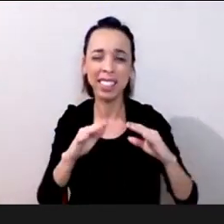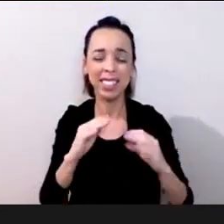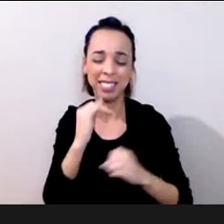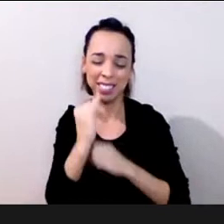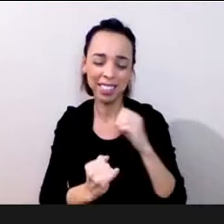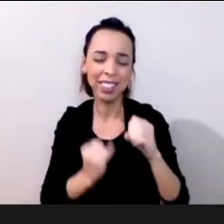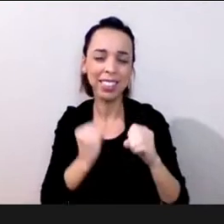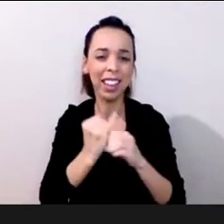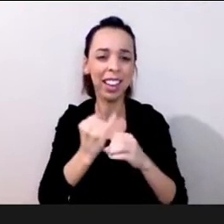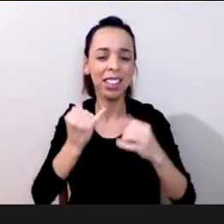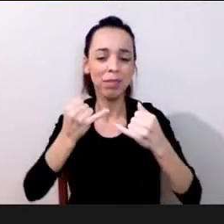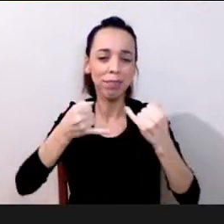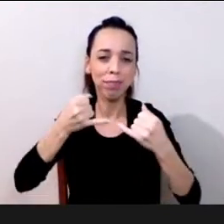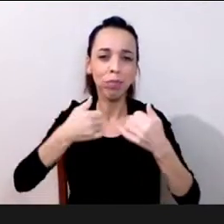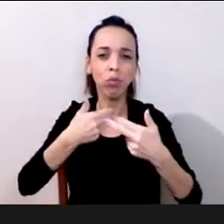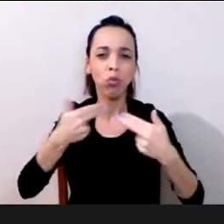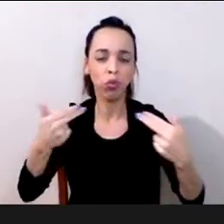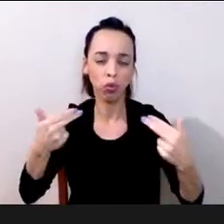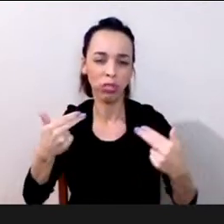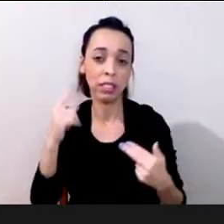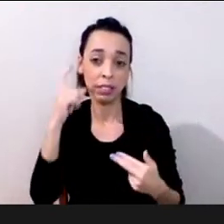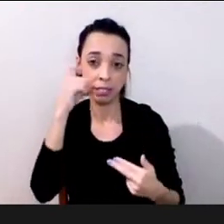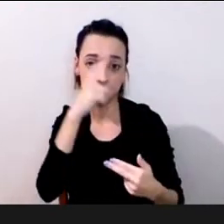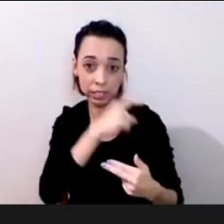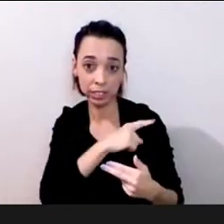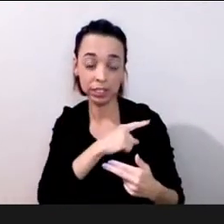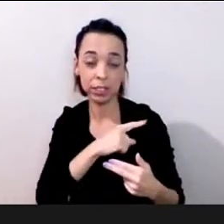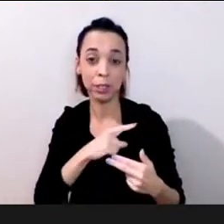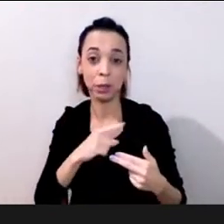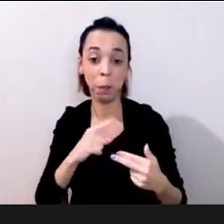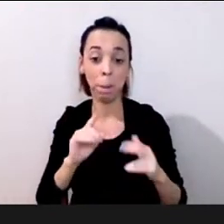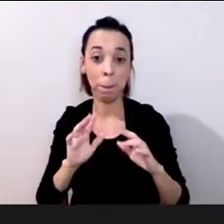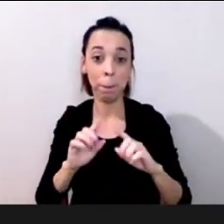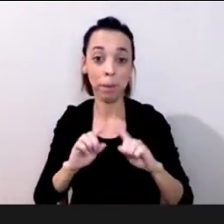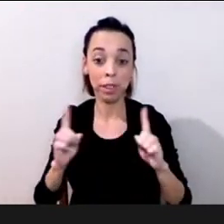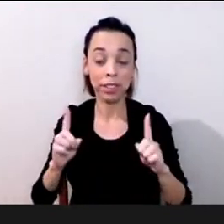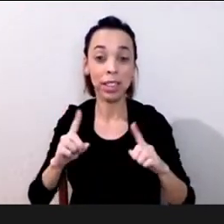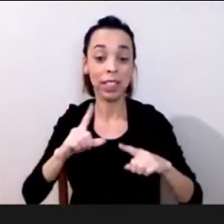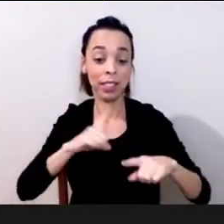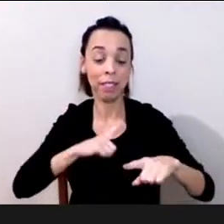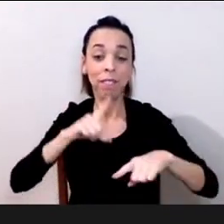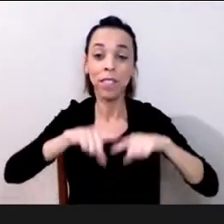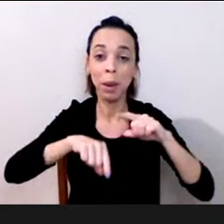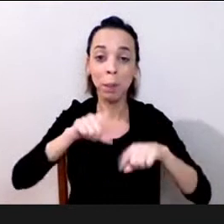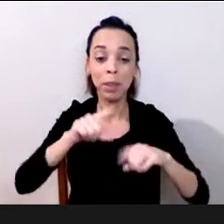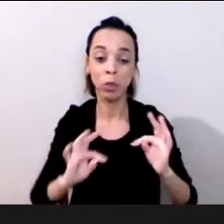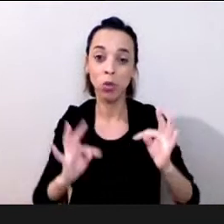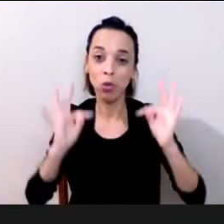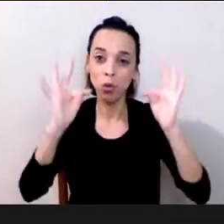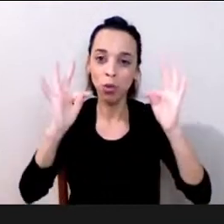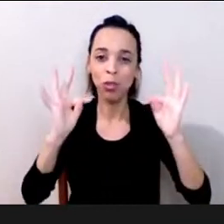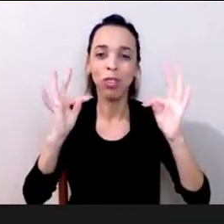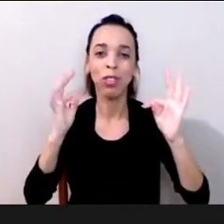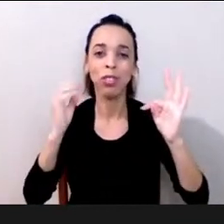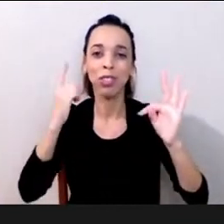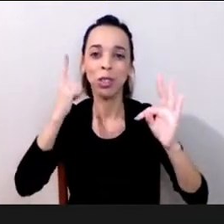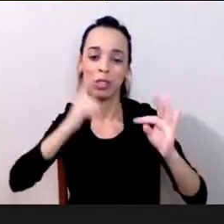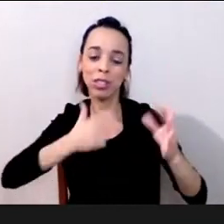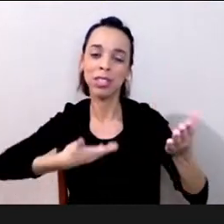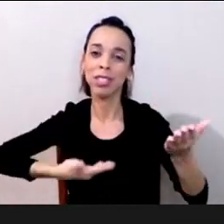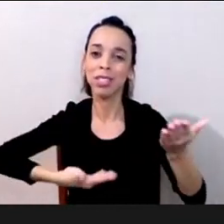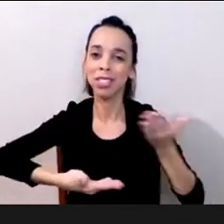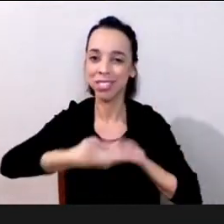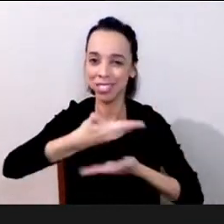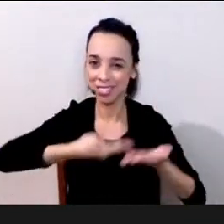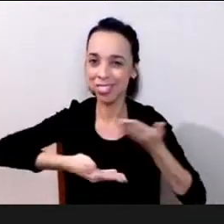as ferramentas tecnológicas que já existiam permitiam uma ação colaborativa mediada pelo digital claro né